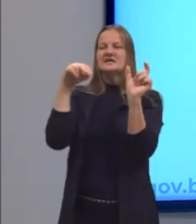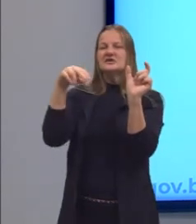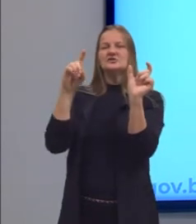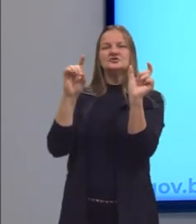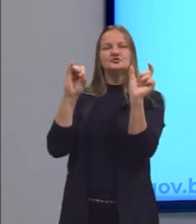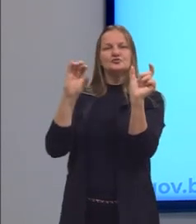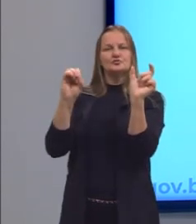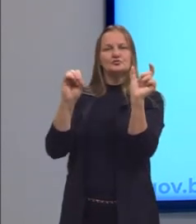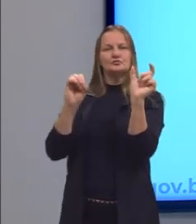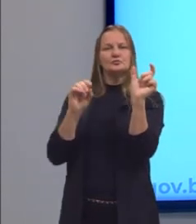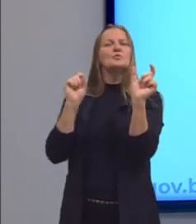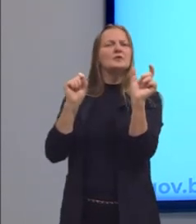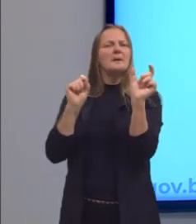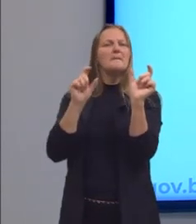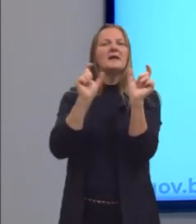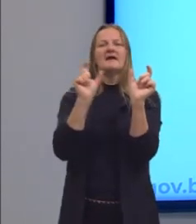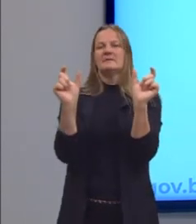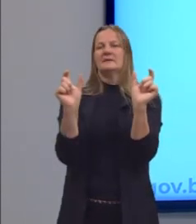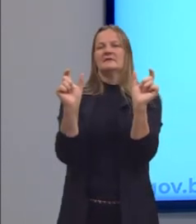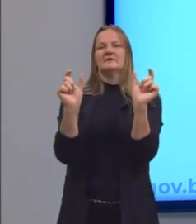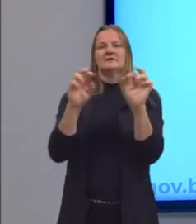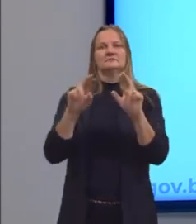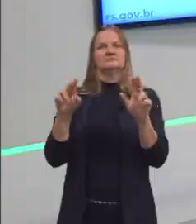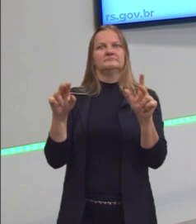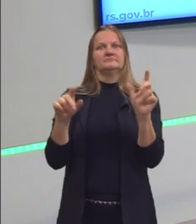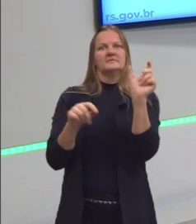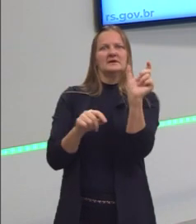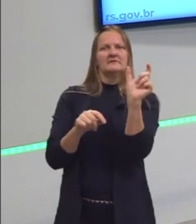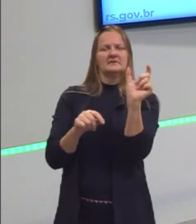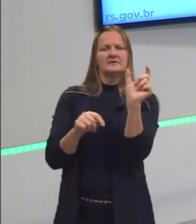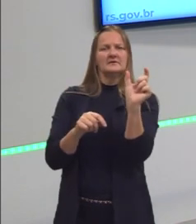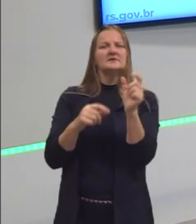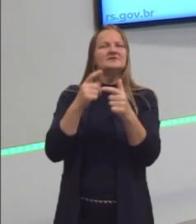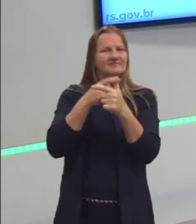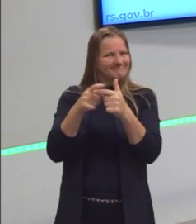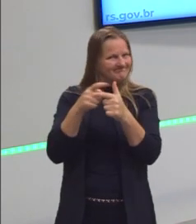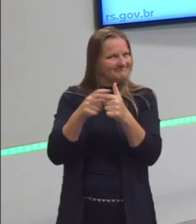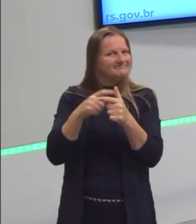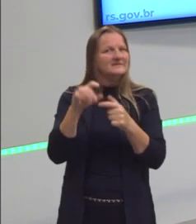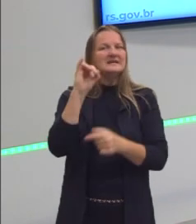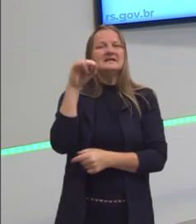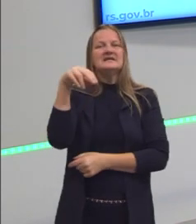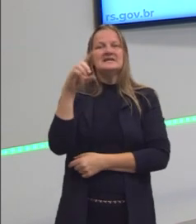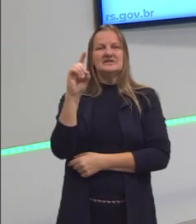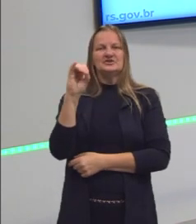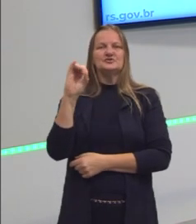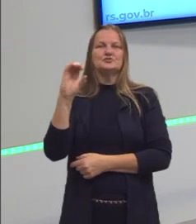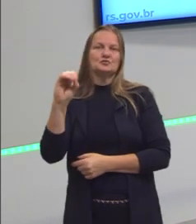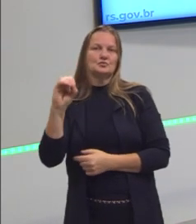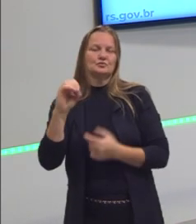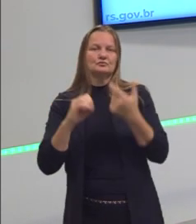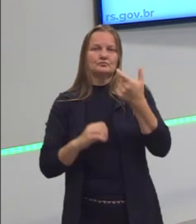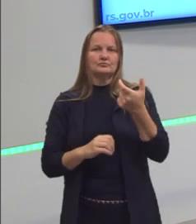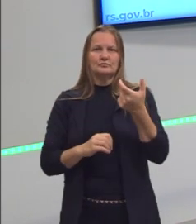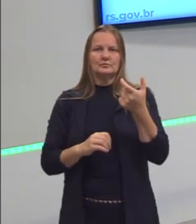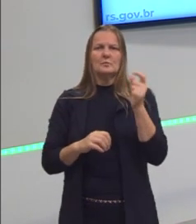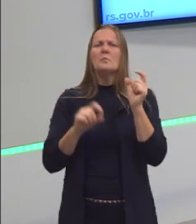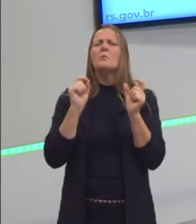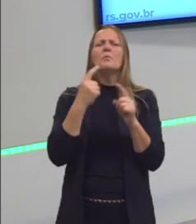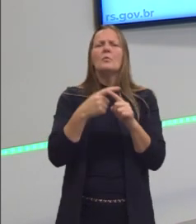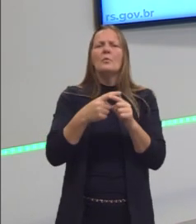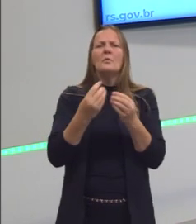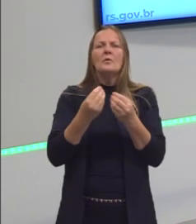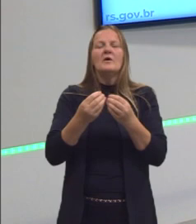Por quê? Índio, hoje em dia, é uma palavra que a gente já problematiza, já questiona. Ela surge como?